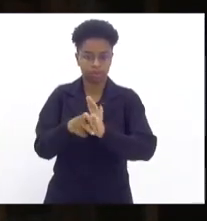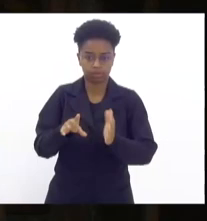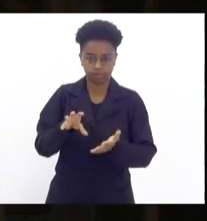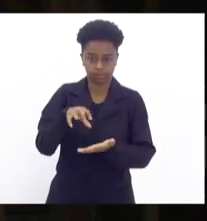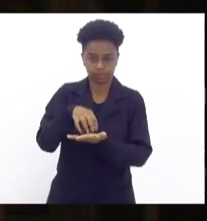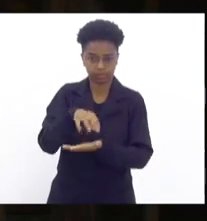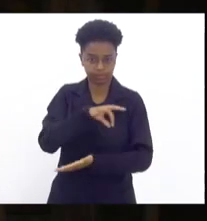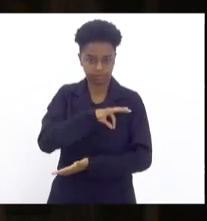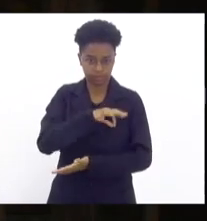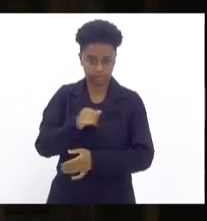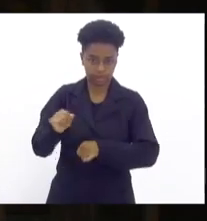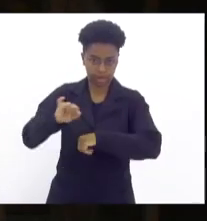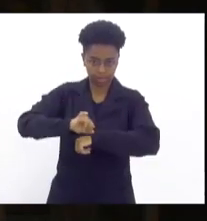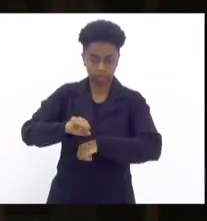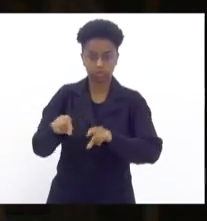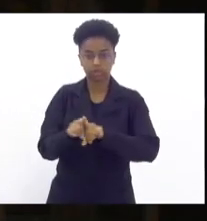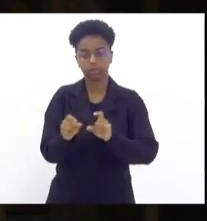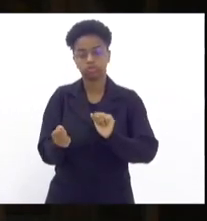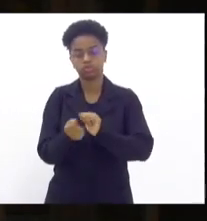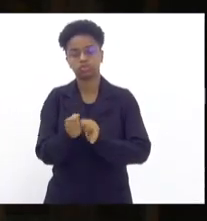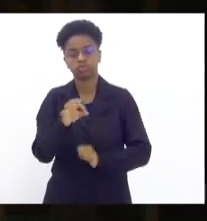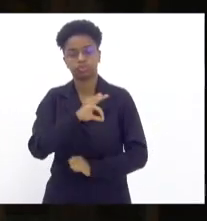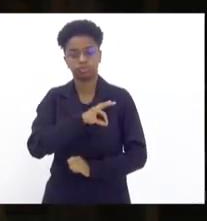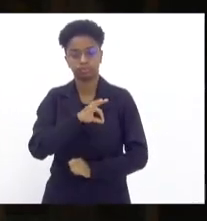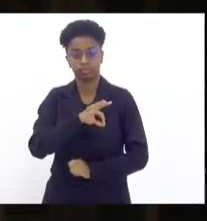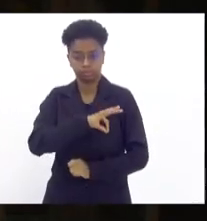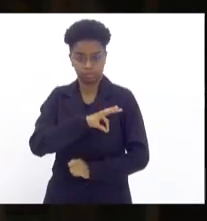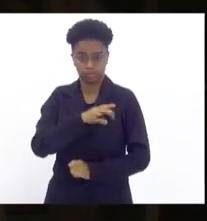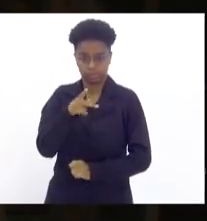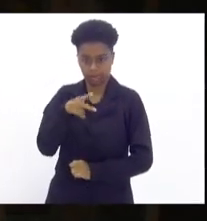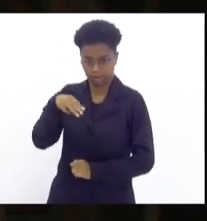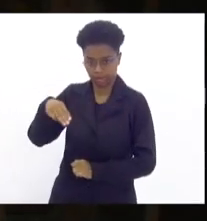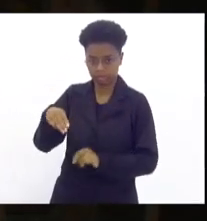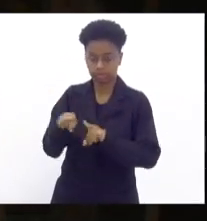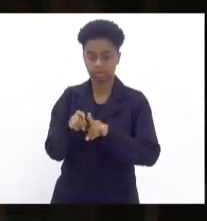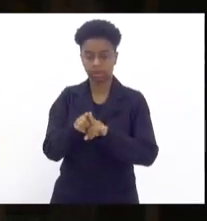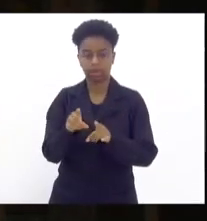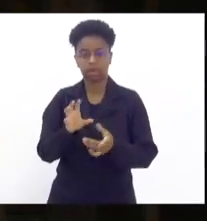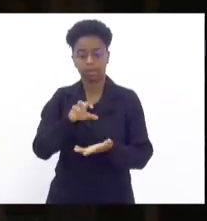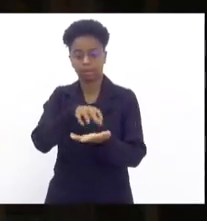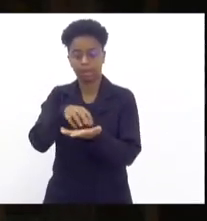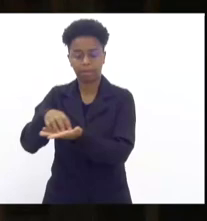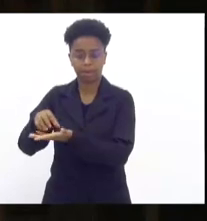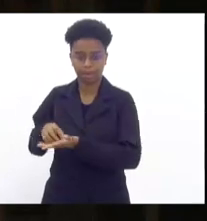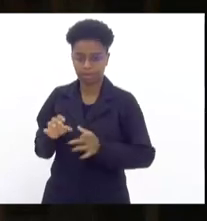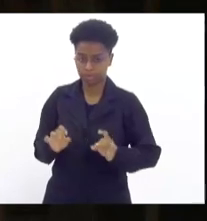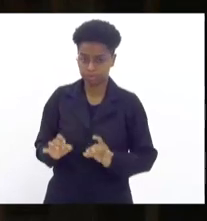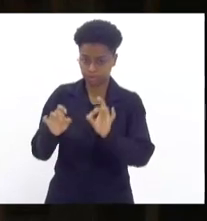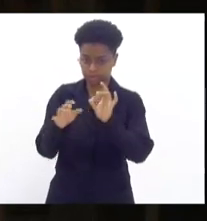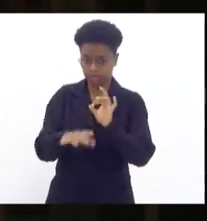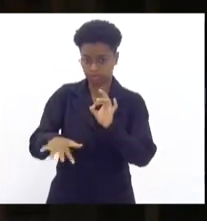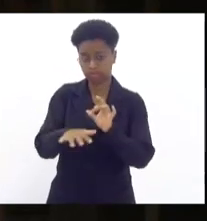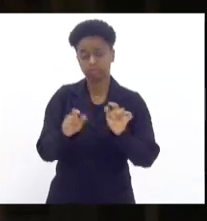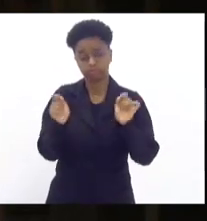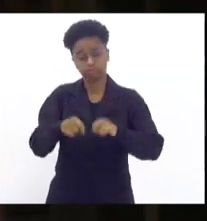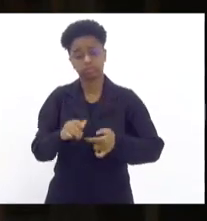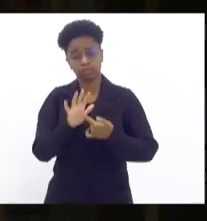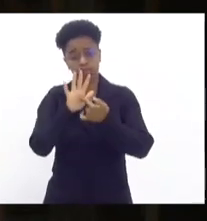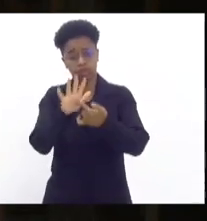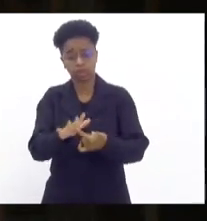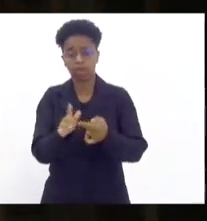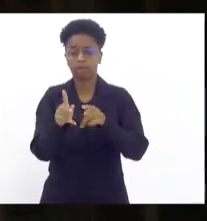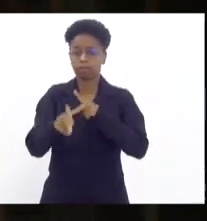Capital junto com a Polícia Militar, junto com delegacias especializadas, que é para justamente mostrar à